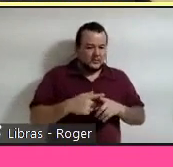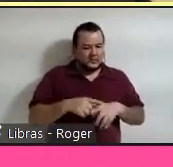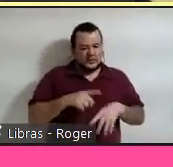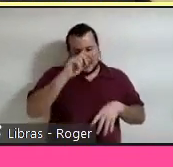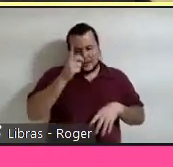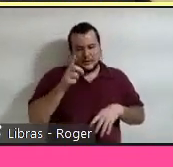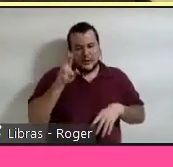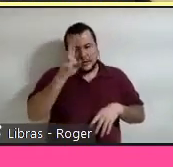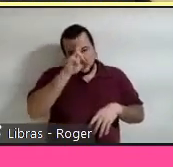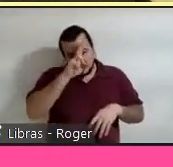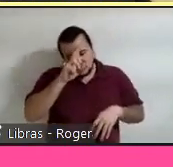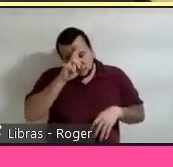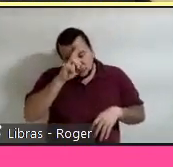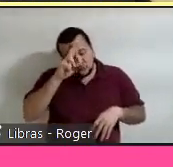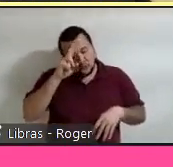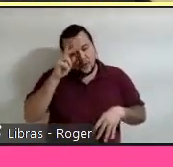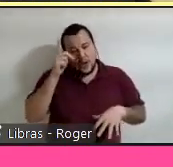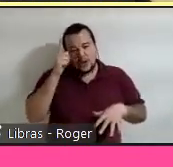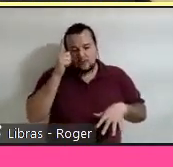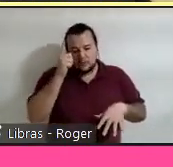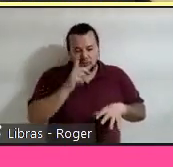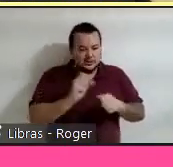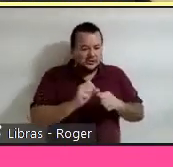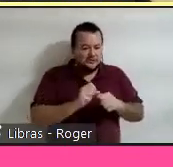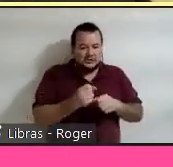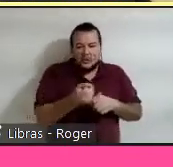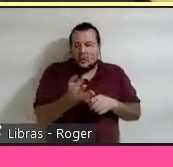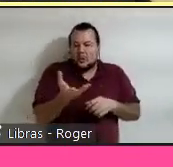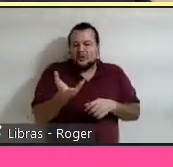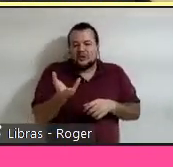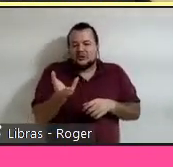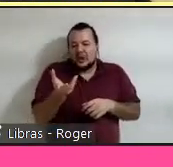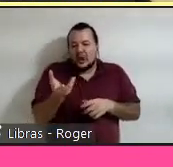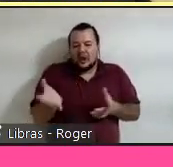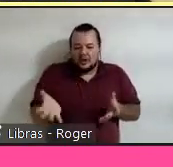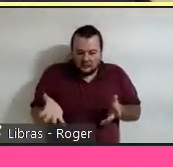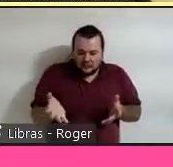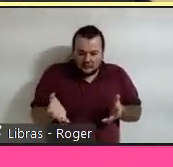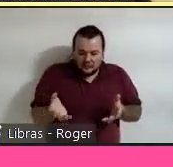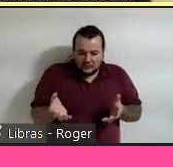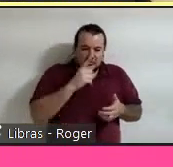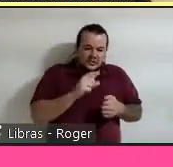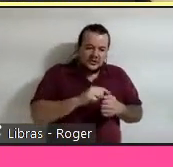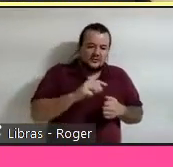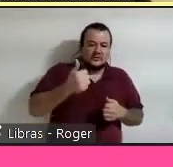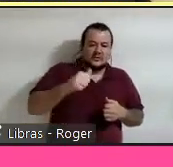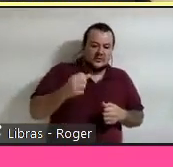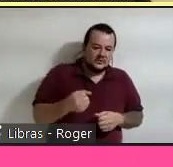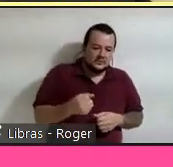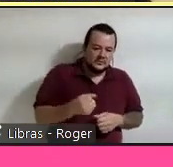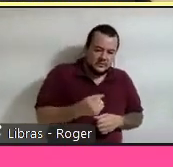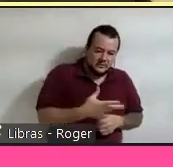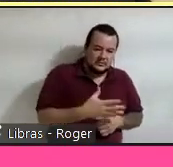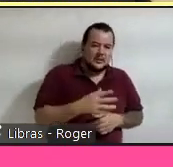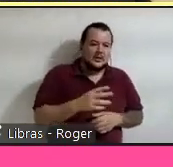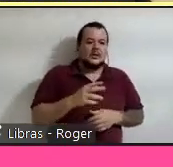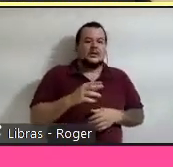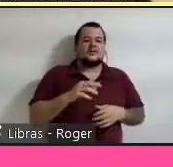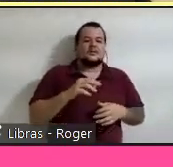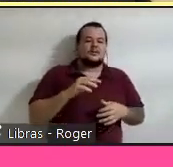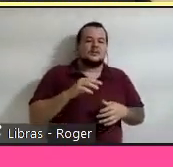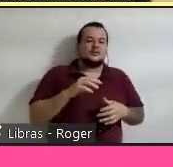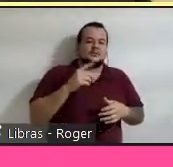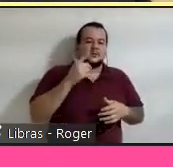só clicar no mais que você comece uma avaliação nova e pelo formulário você pode inserir os valores necessários. Eu tenho